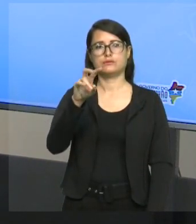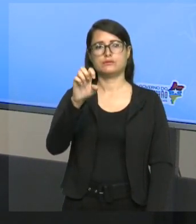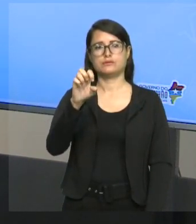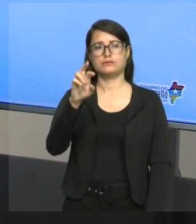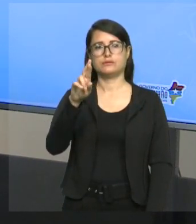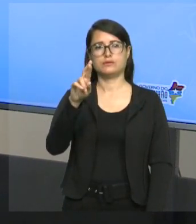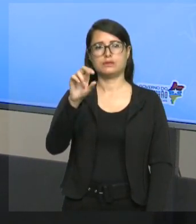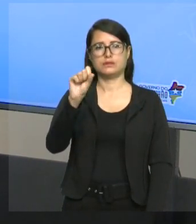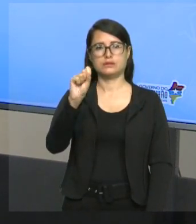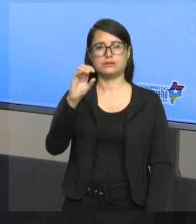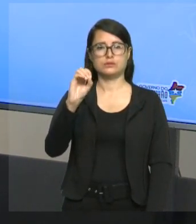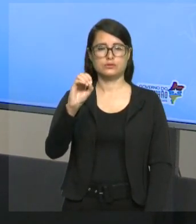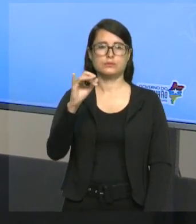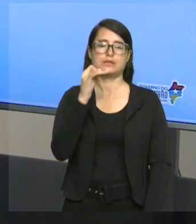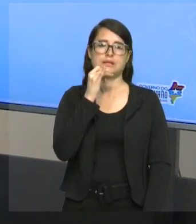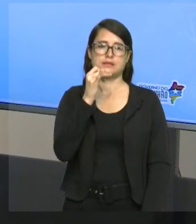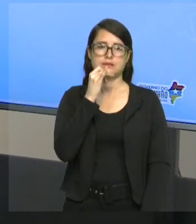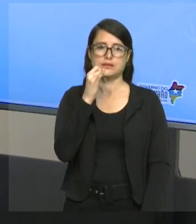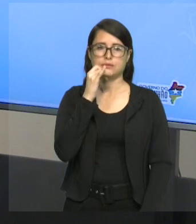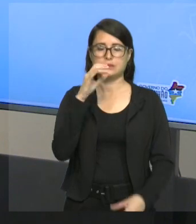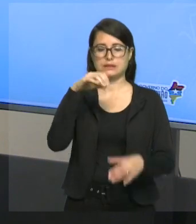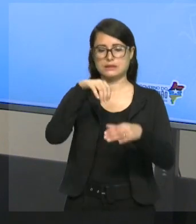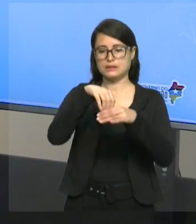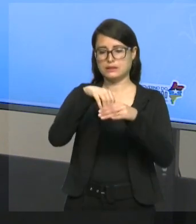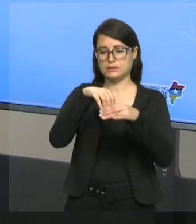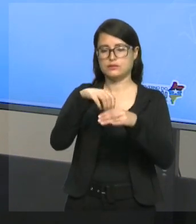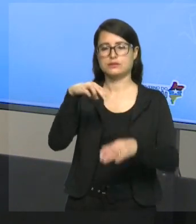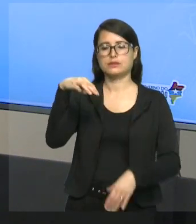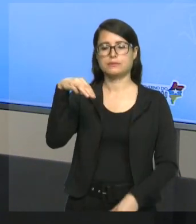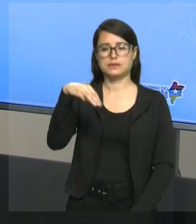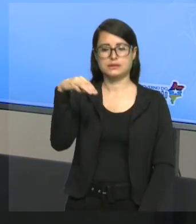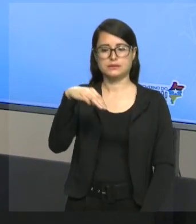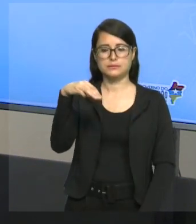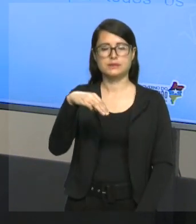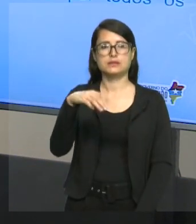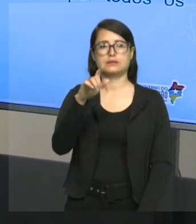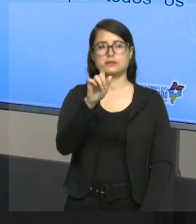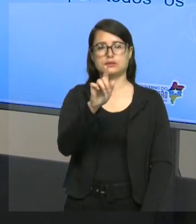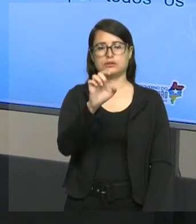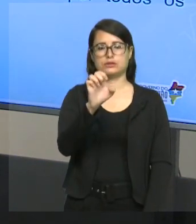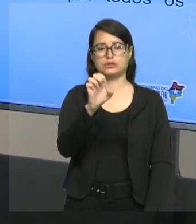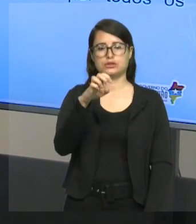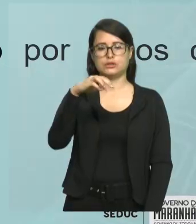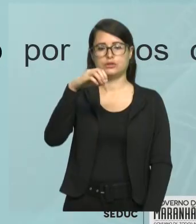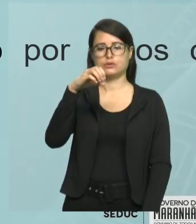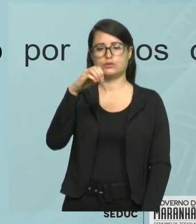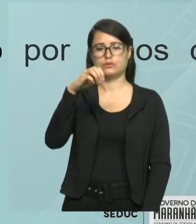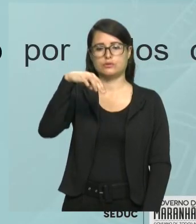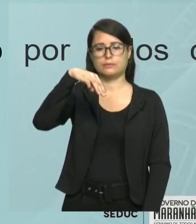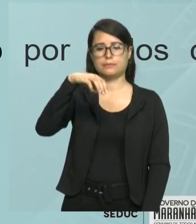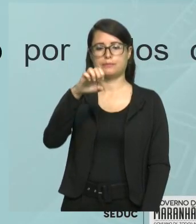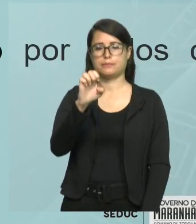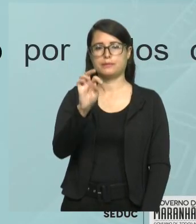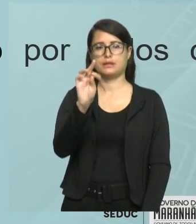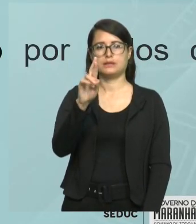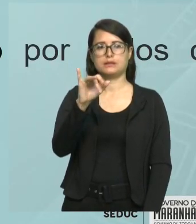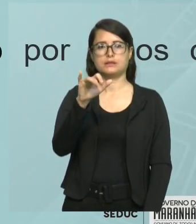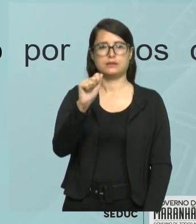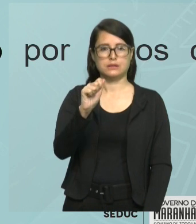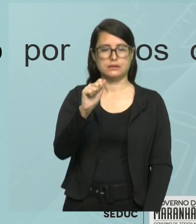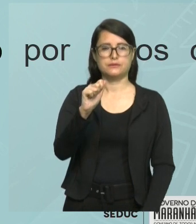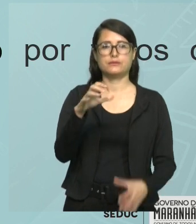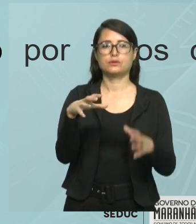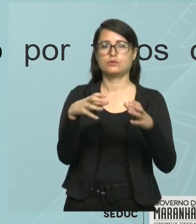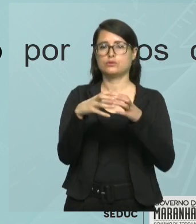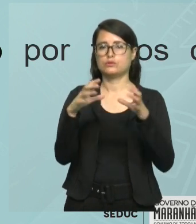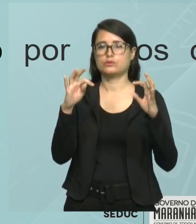geometria dentro da matemática, qual é o universo? O universo é formado por todos os